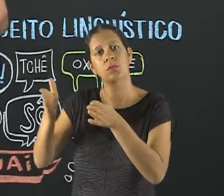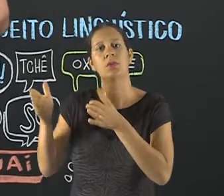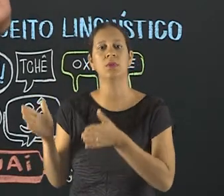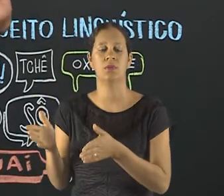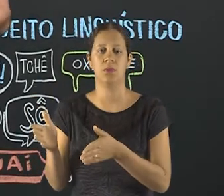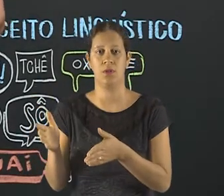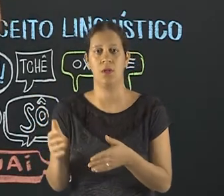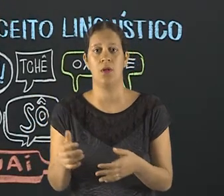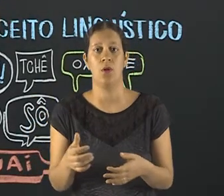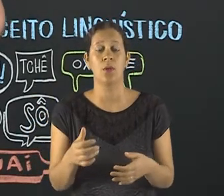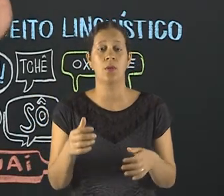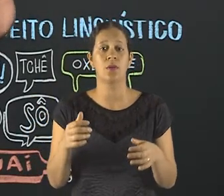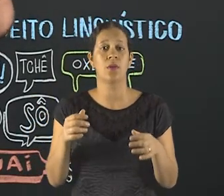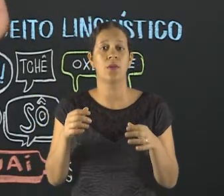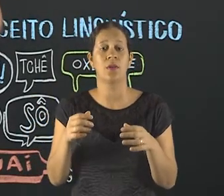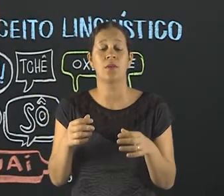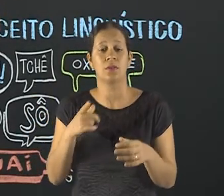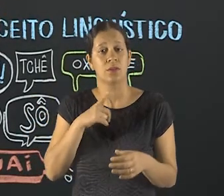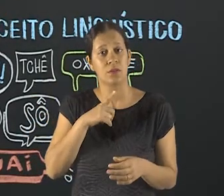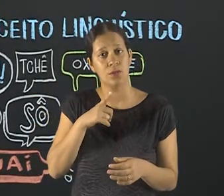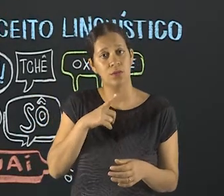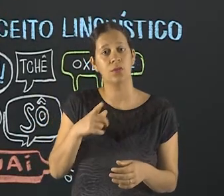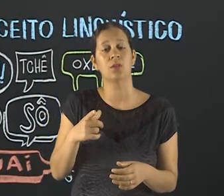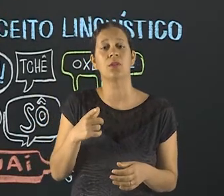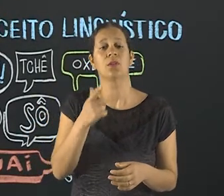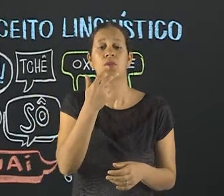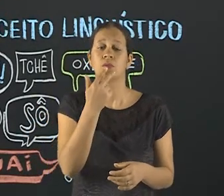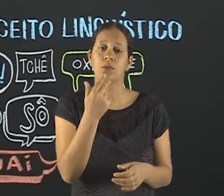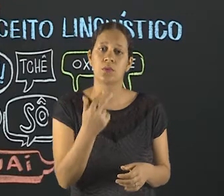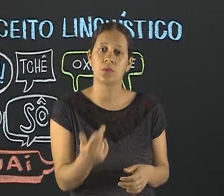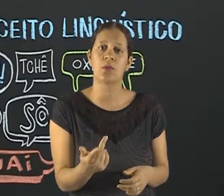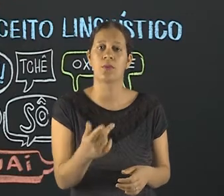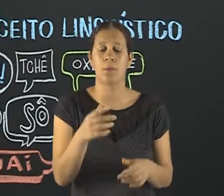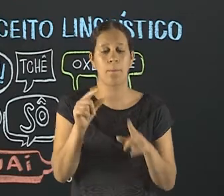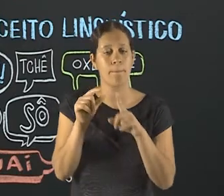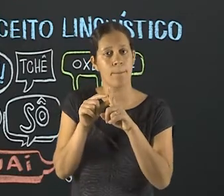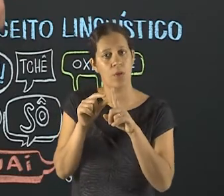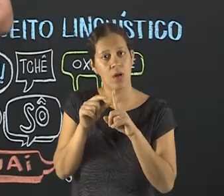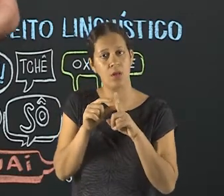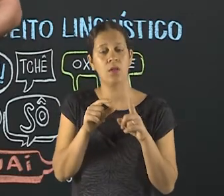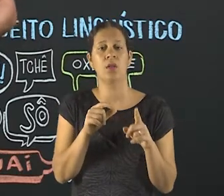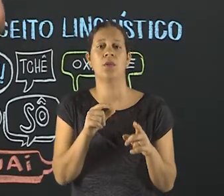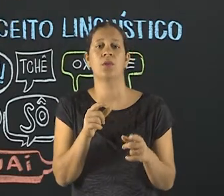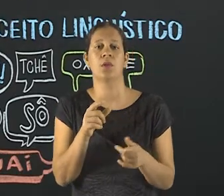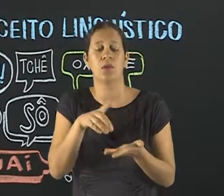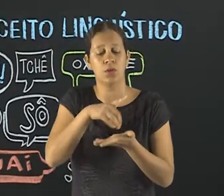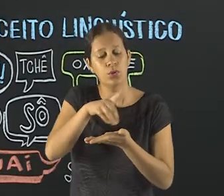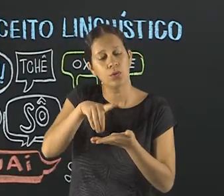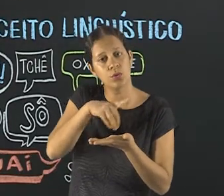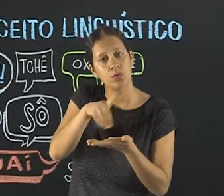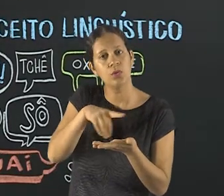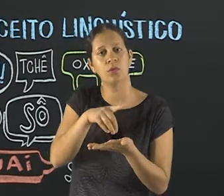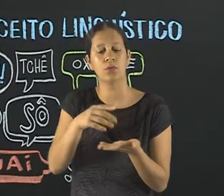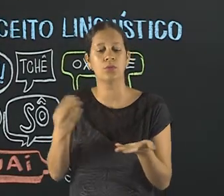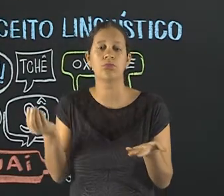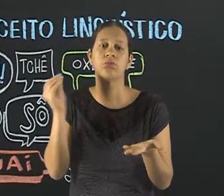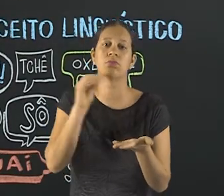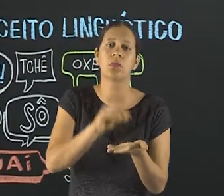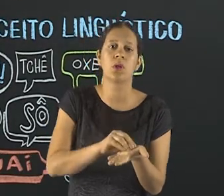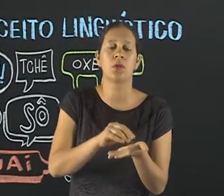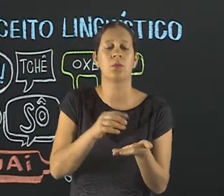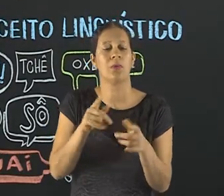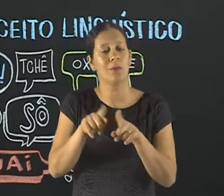modificações se cristalizam, ou seja, elas vão sendo internalizadas pelo idioma a ponto de algumas palavras irem pro dicionário, algumas expressões serem